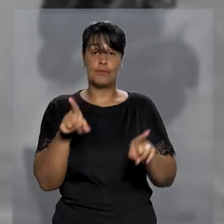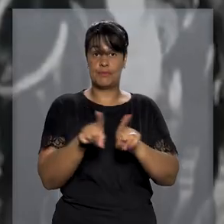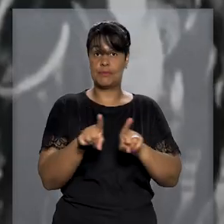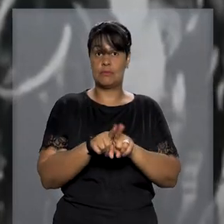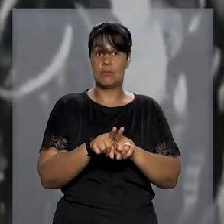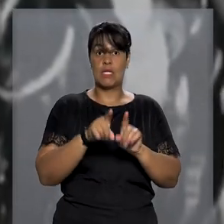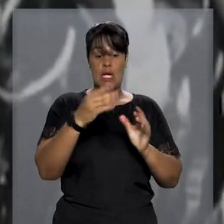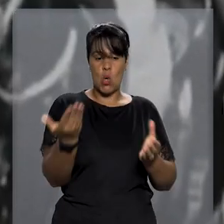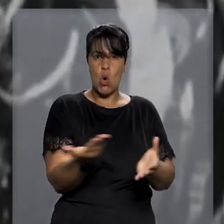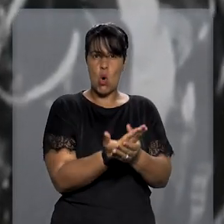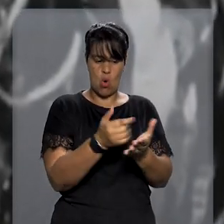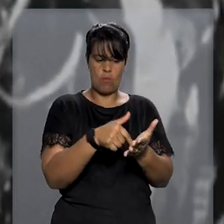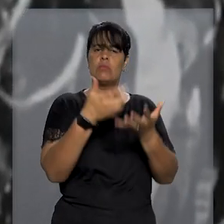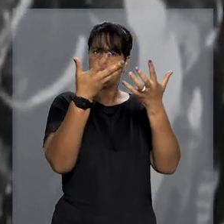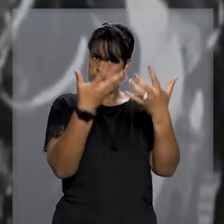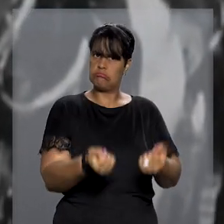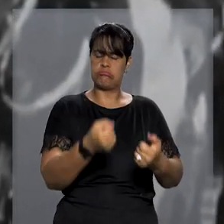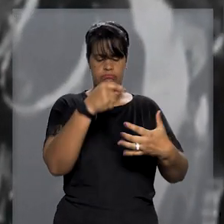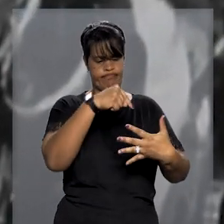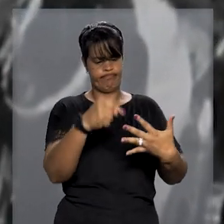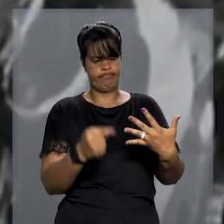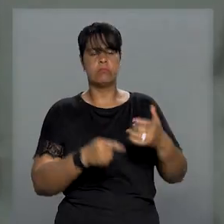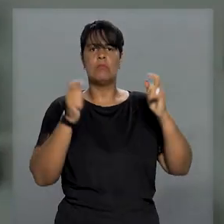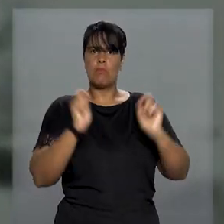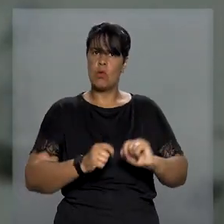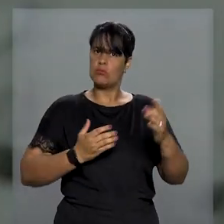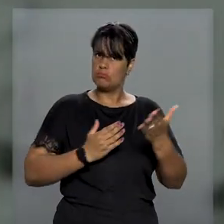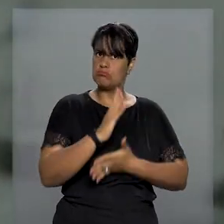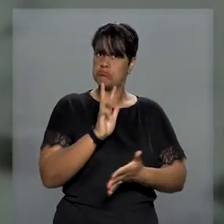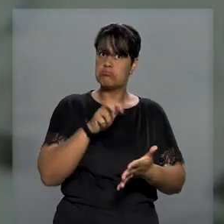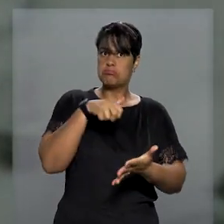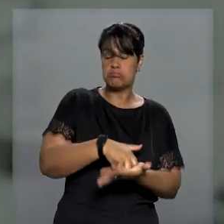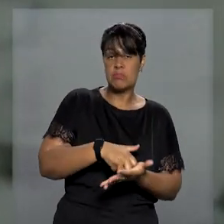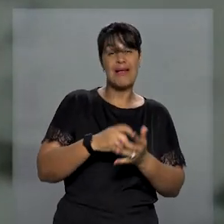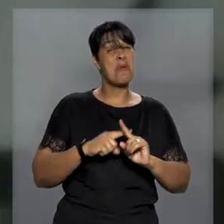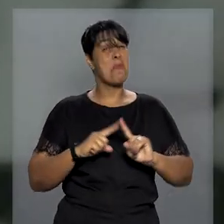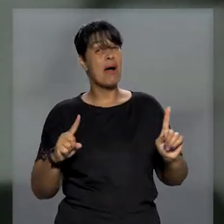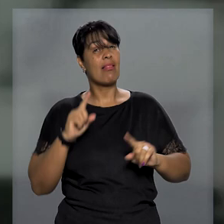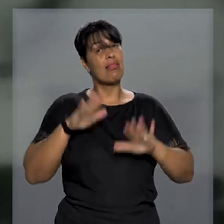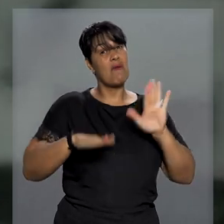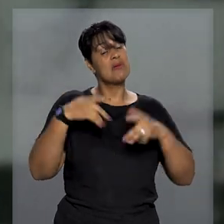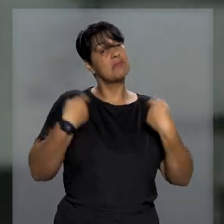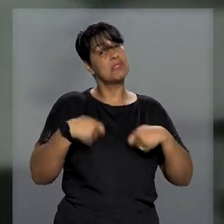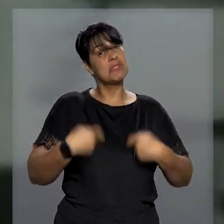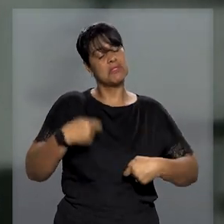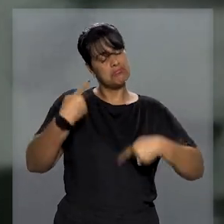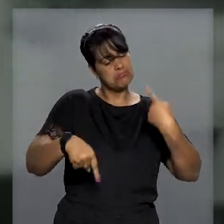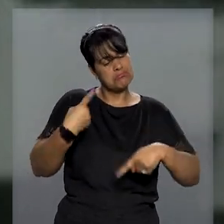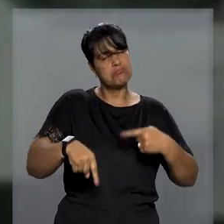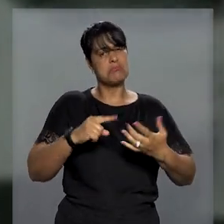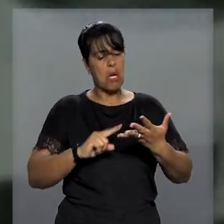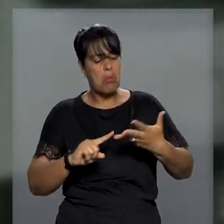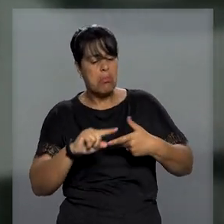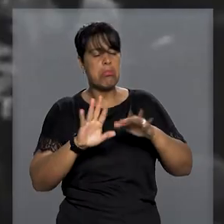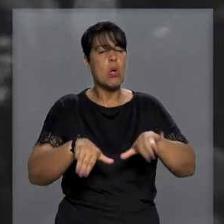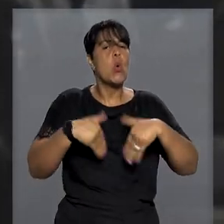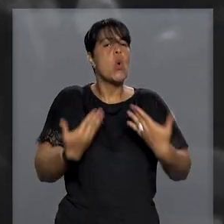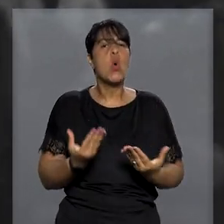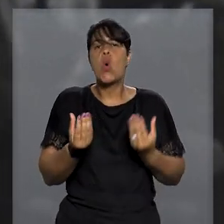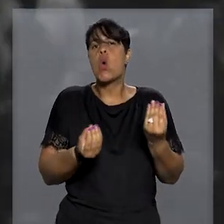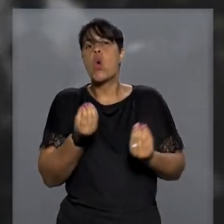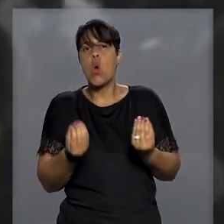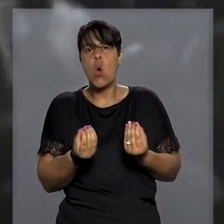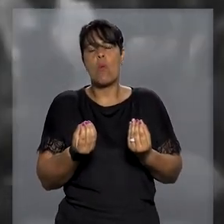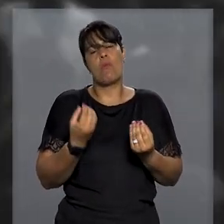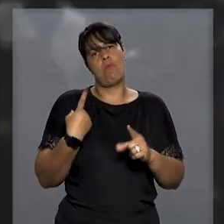presidente, o processo atende aos requisitos formais para a homologação da sentença, mas, eventualmente, será necessário discutir as condições do regime